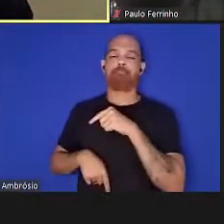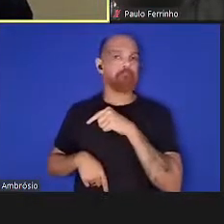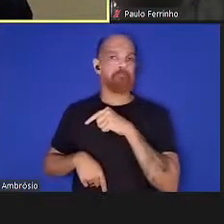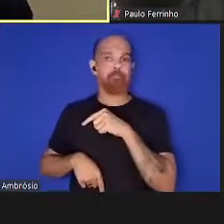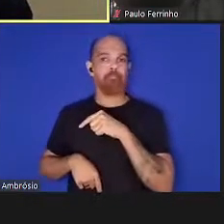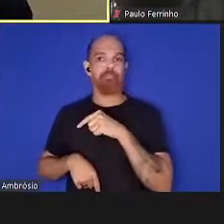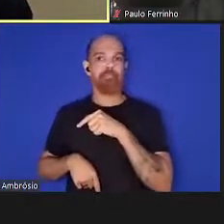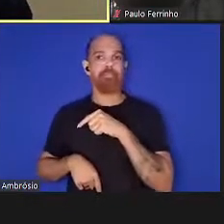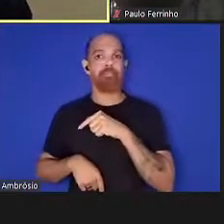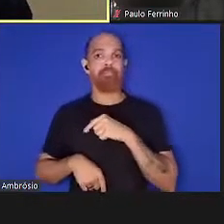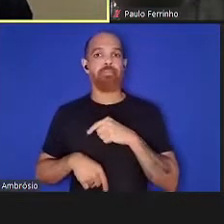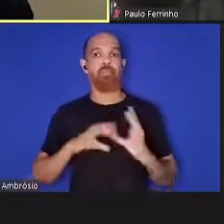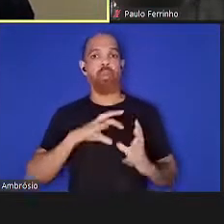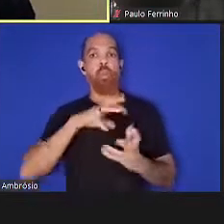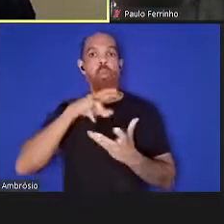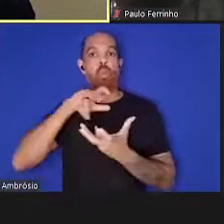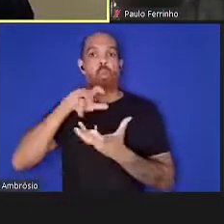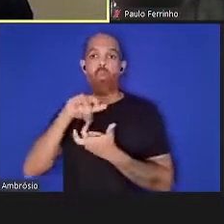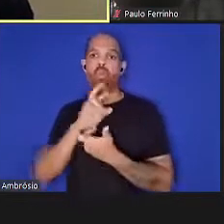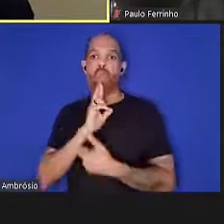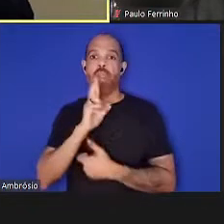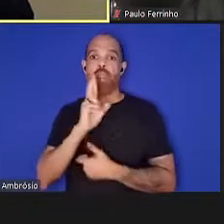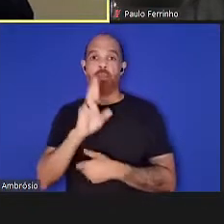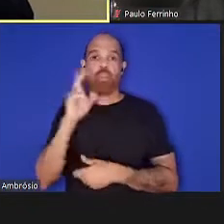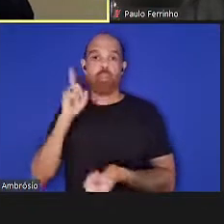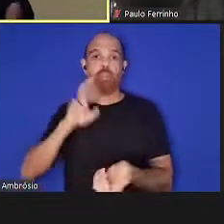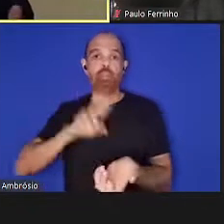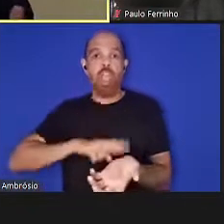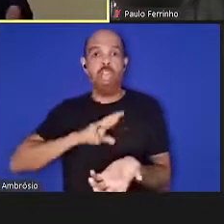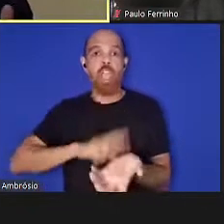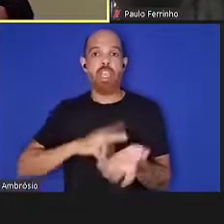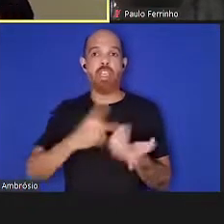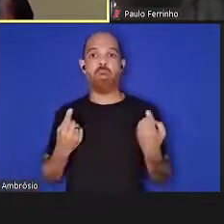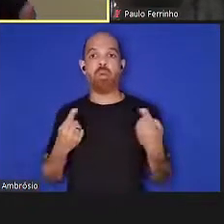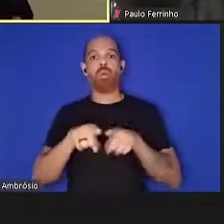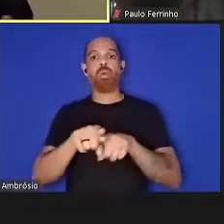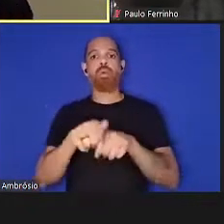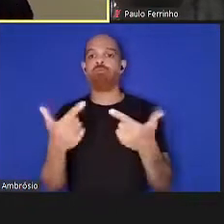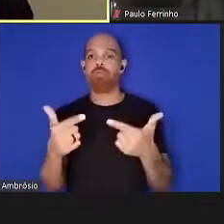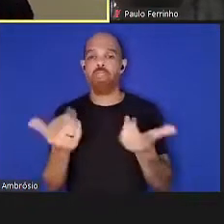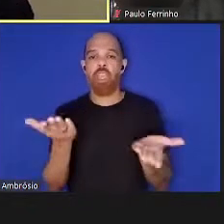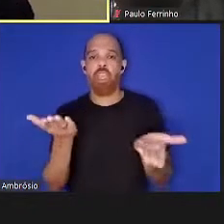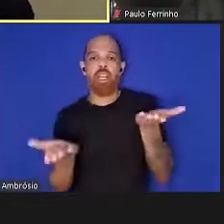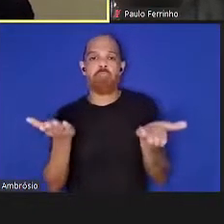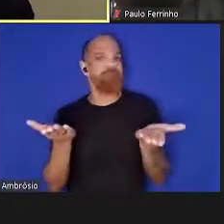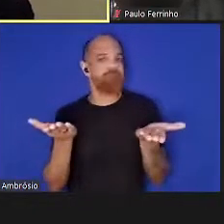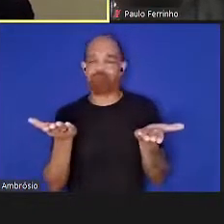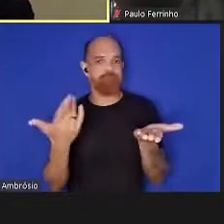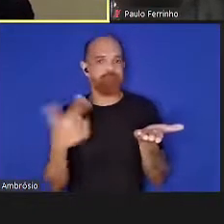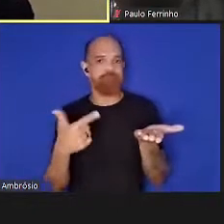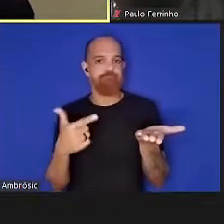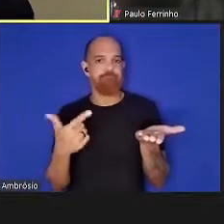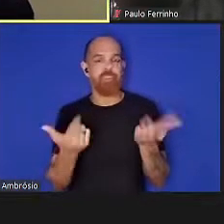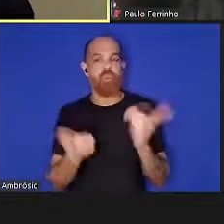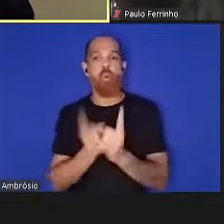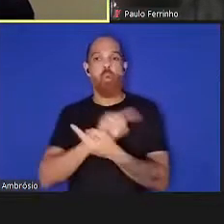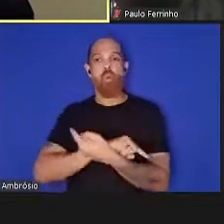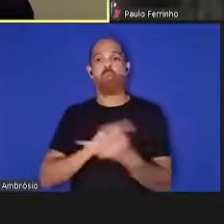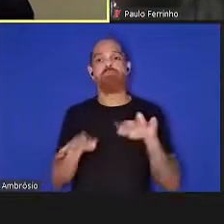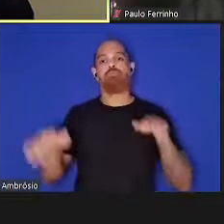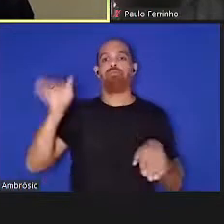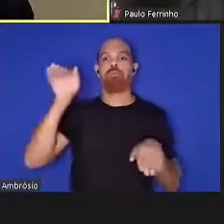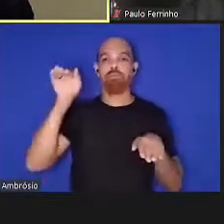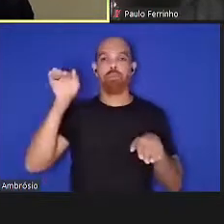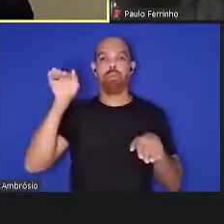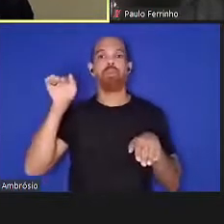responde todo ao mesmo ritmo, não tem contextos equilibrados, pelo contrário, isso potencia o